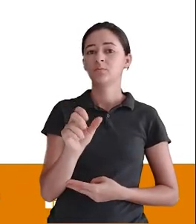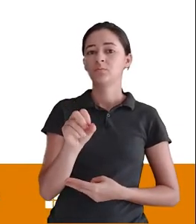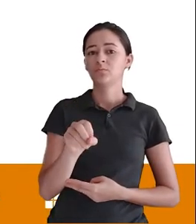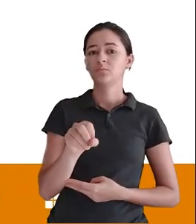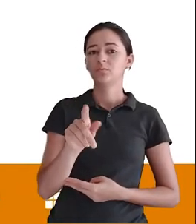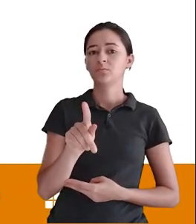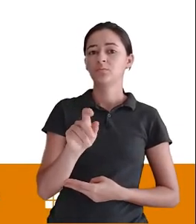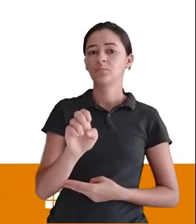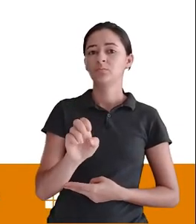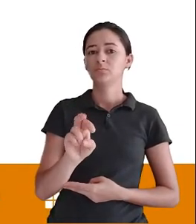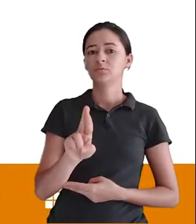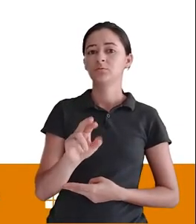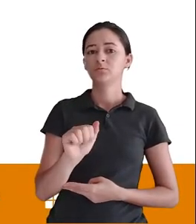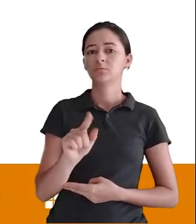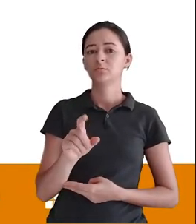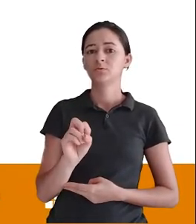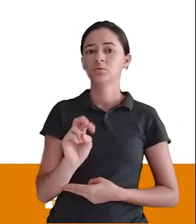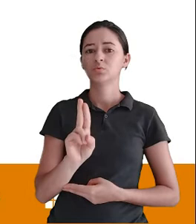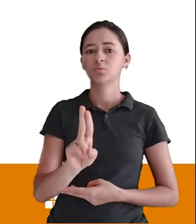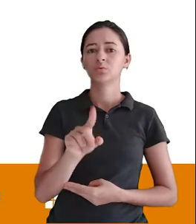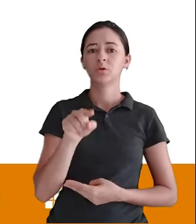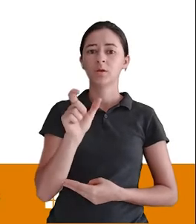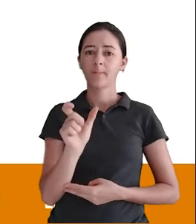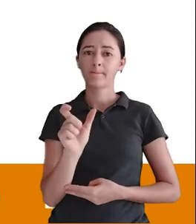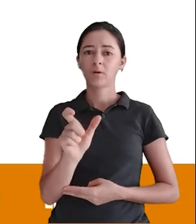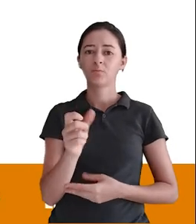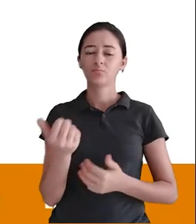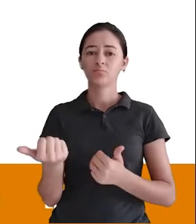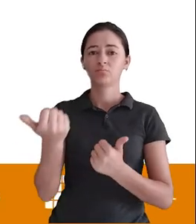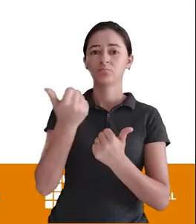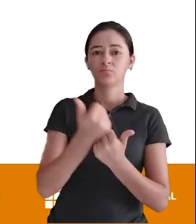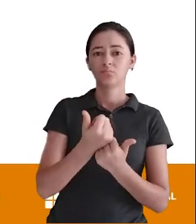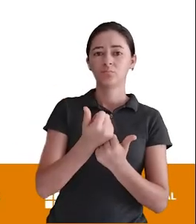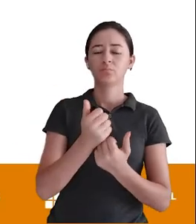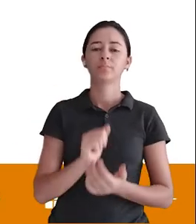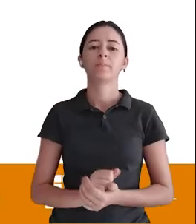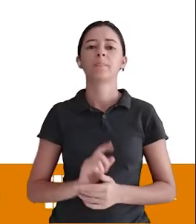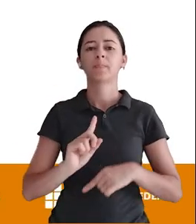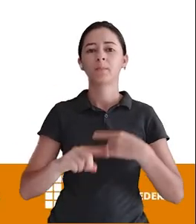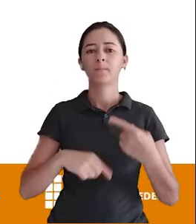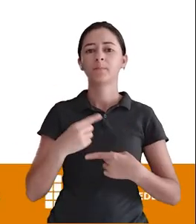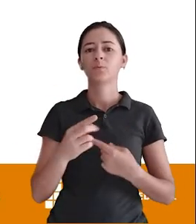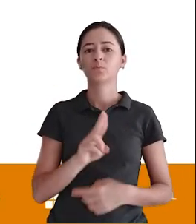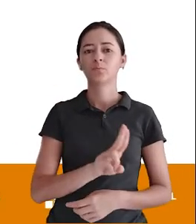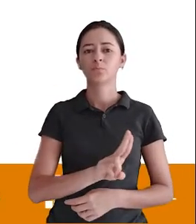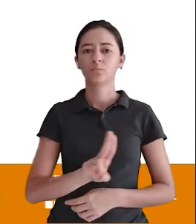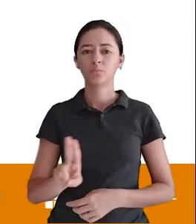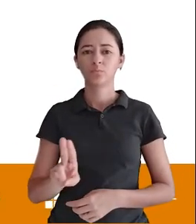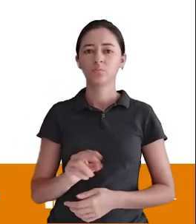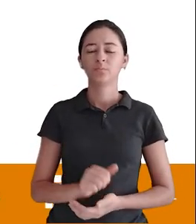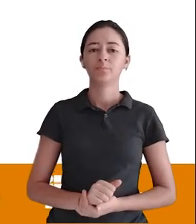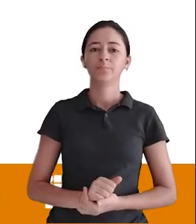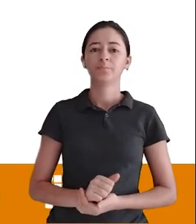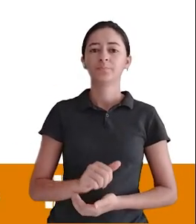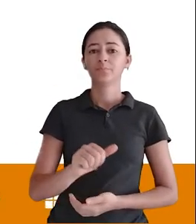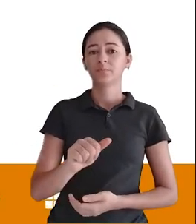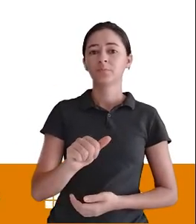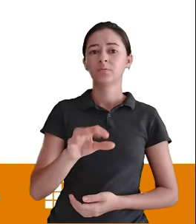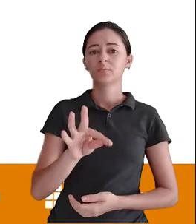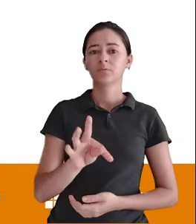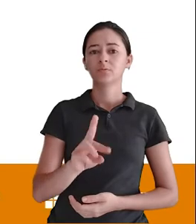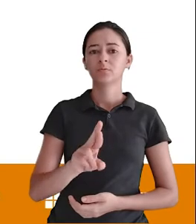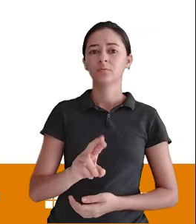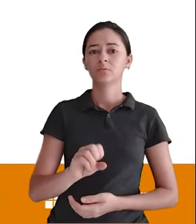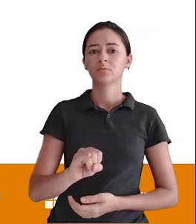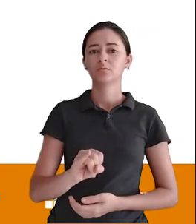usado Essas opções De acordo Com o que eu quero fazer Aí vai vir O nome do atributo E dependendo do caso Vai vir o nome do atributo E o tipo